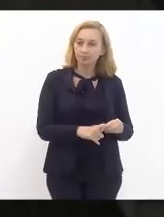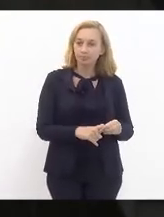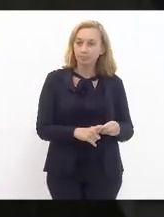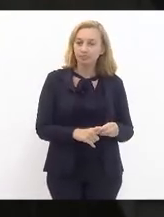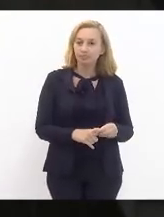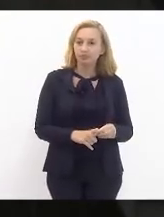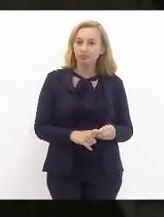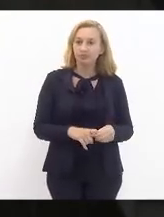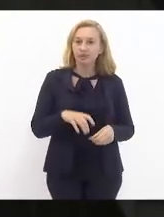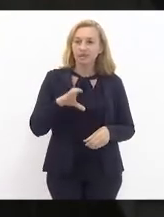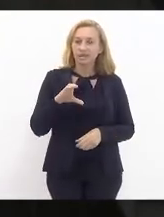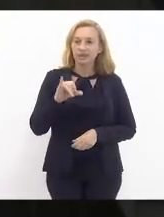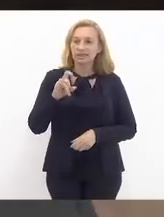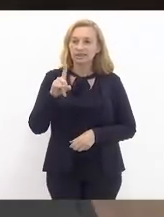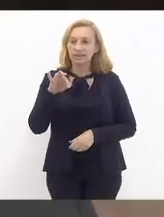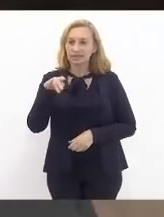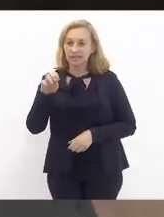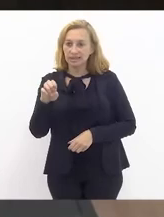cidadania.